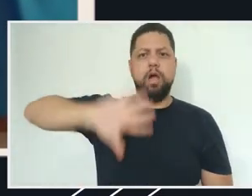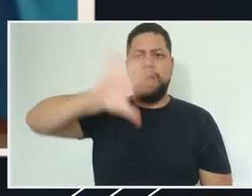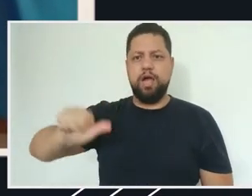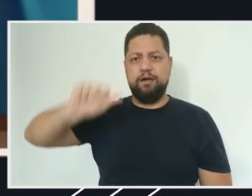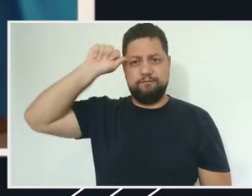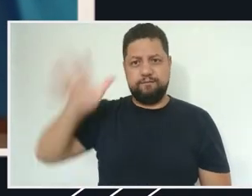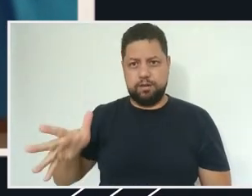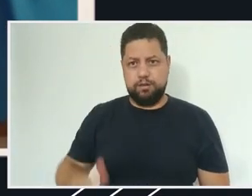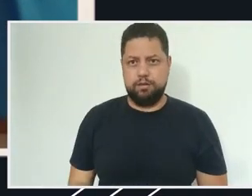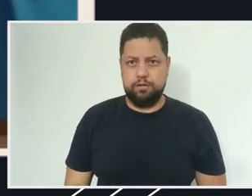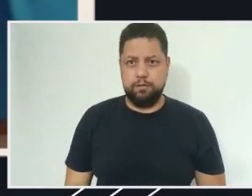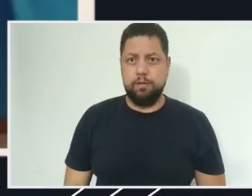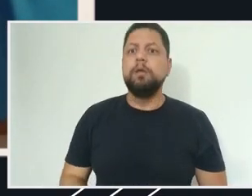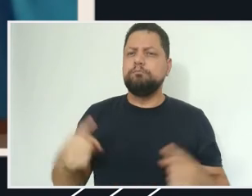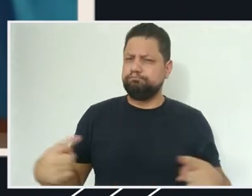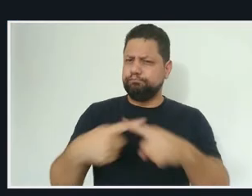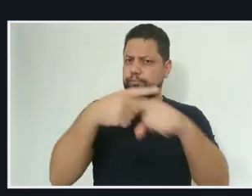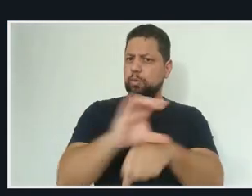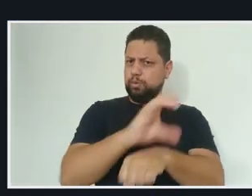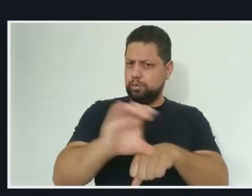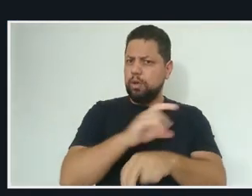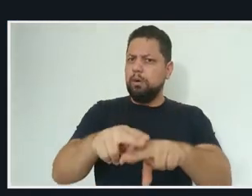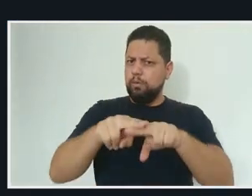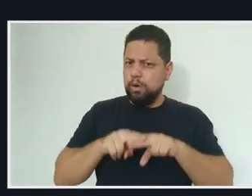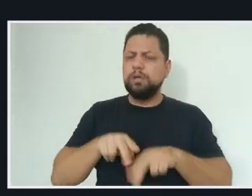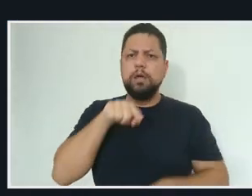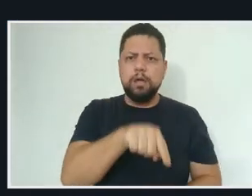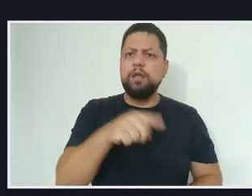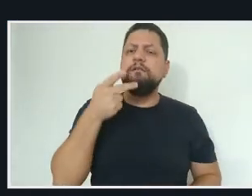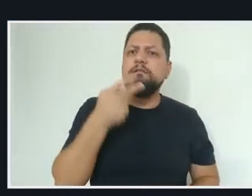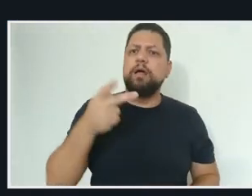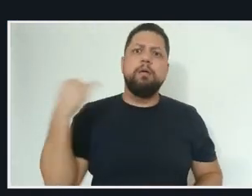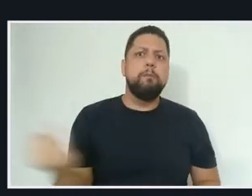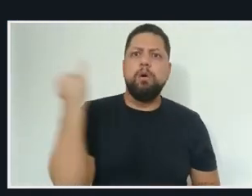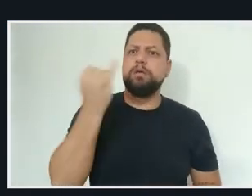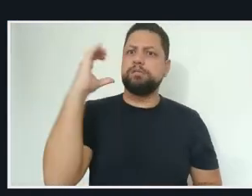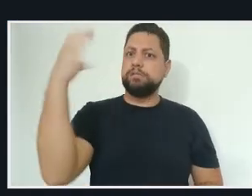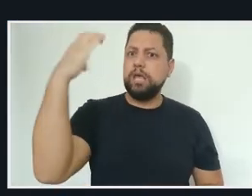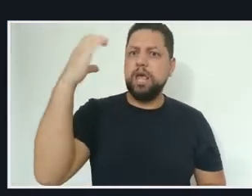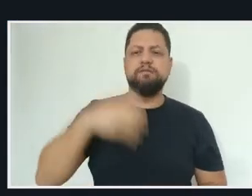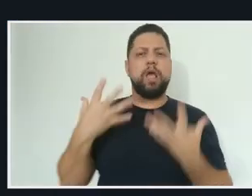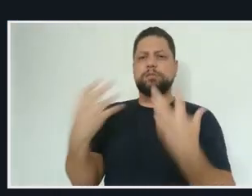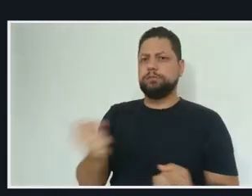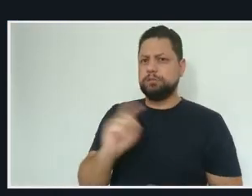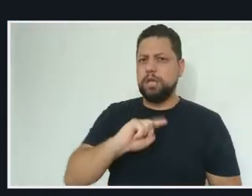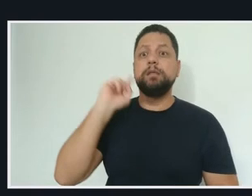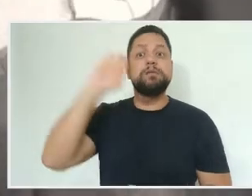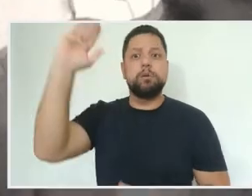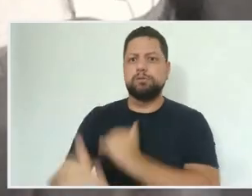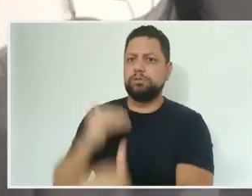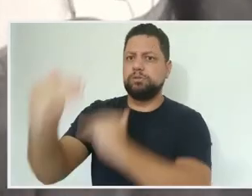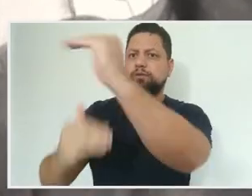violência contra pessoas LGBTI. E incitam o racismo contra a população negra nas escolas e na sociedade.